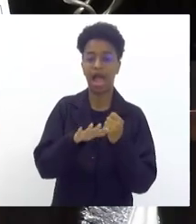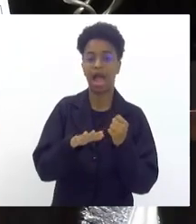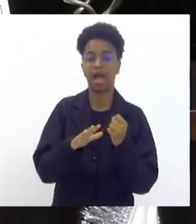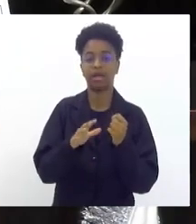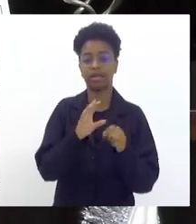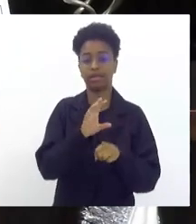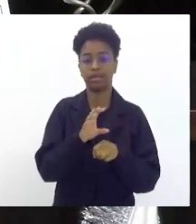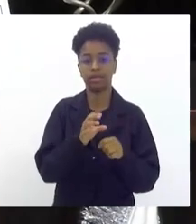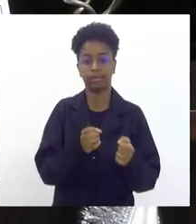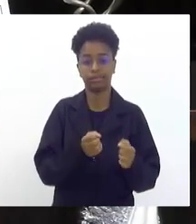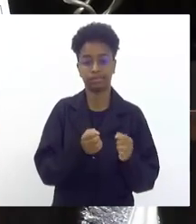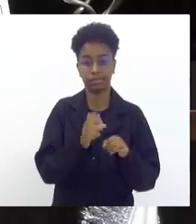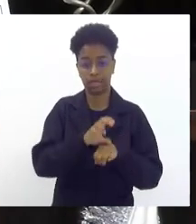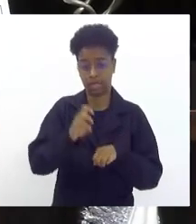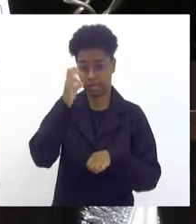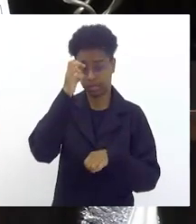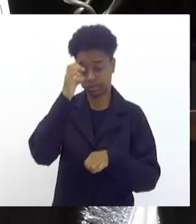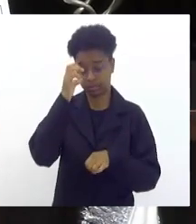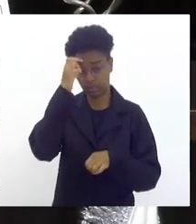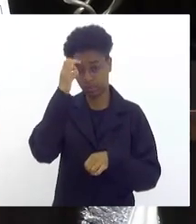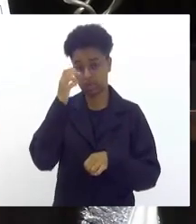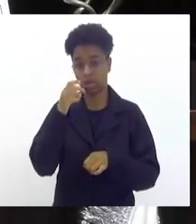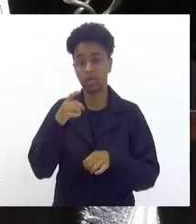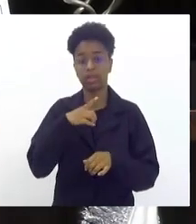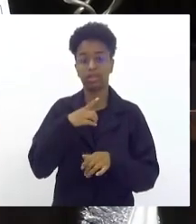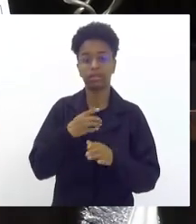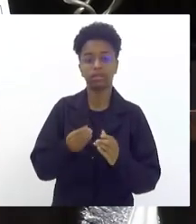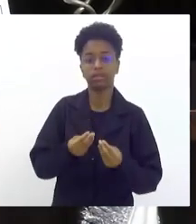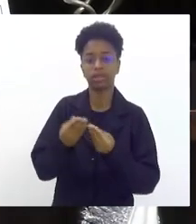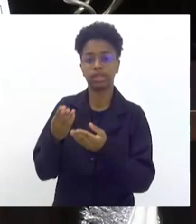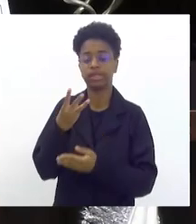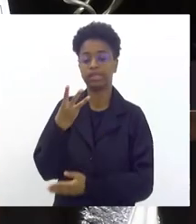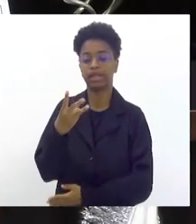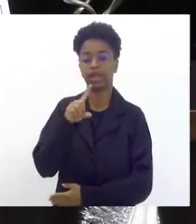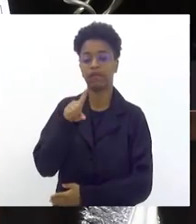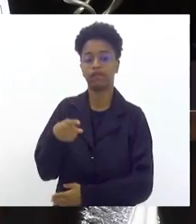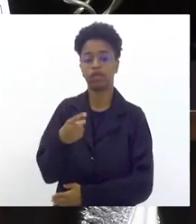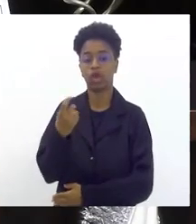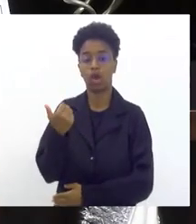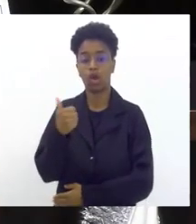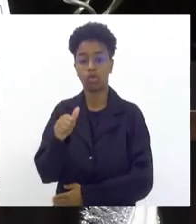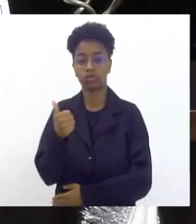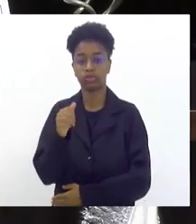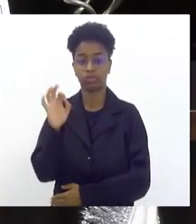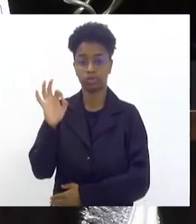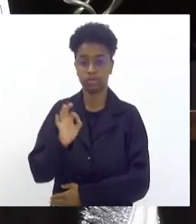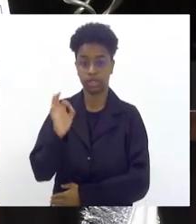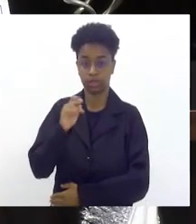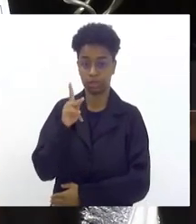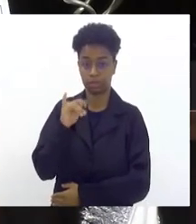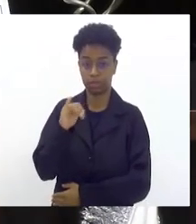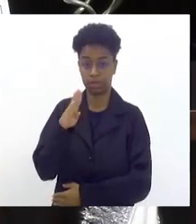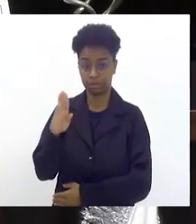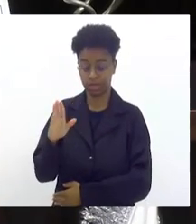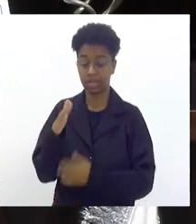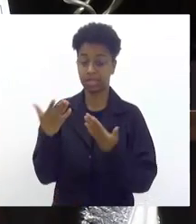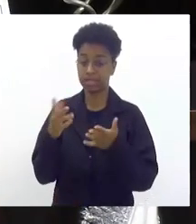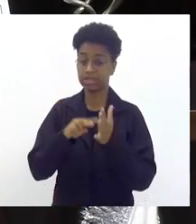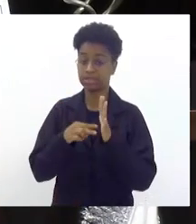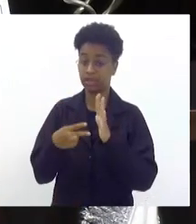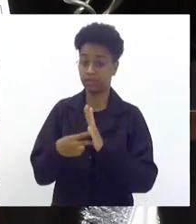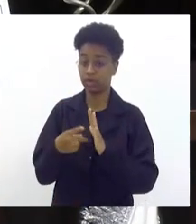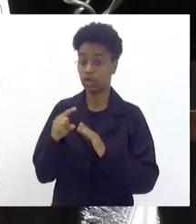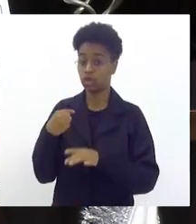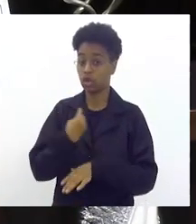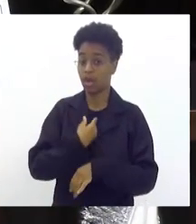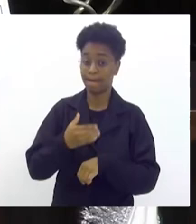Brasil de riqueza para o nosso país cerca de 3,11% o que quer dizer que nós somos mais